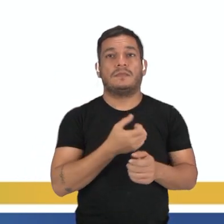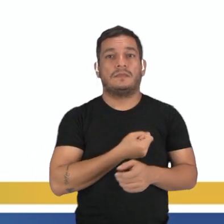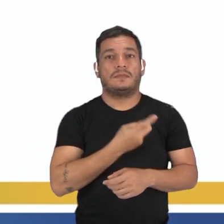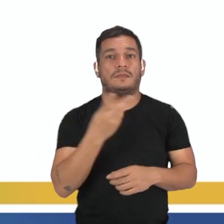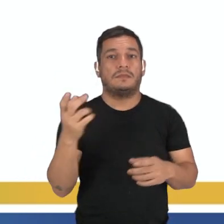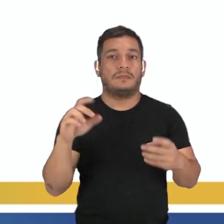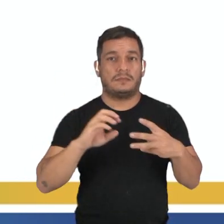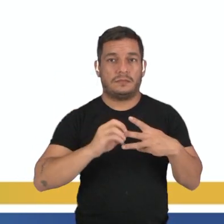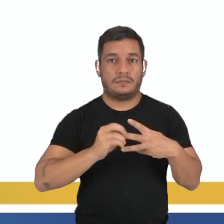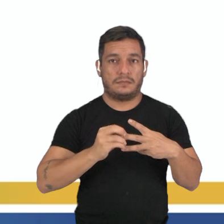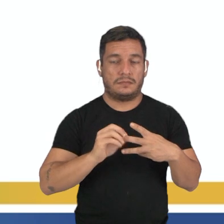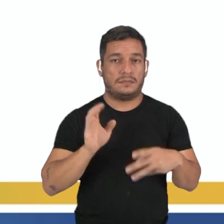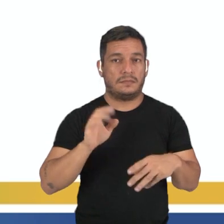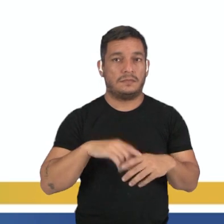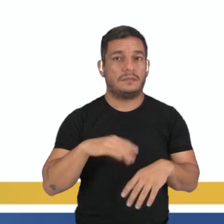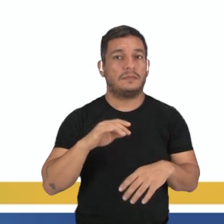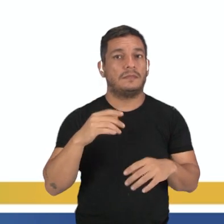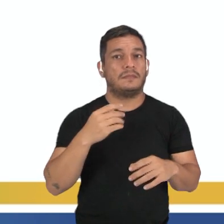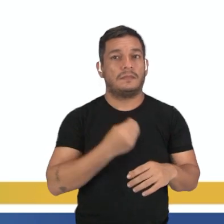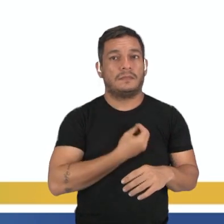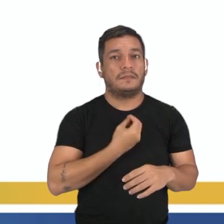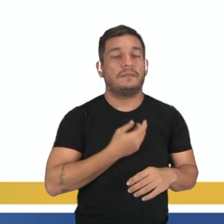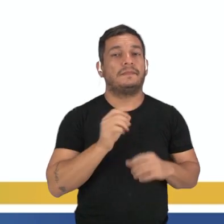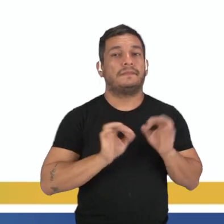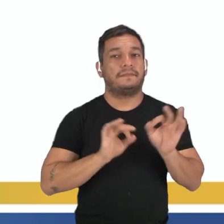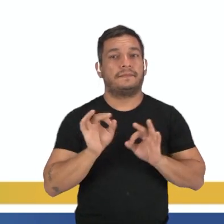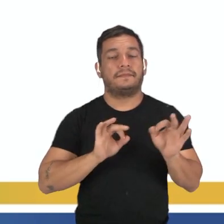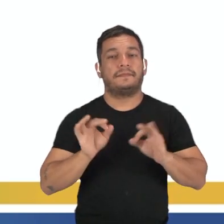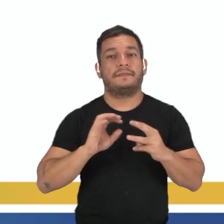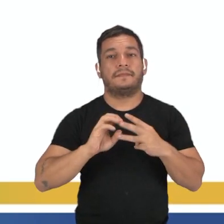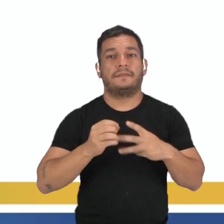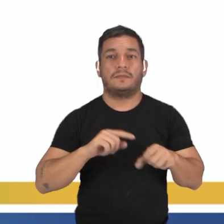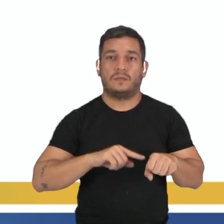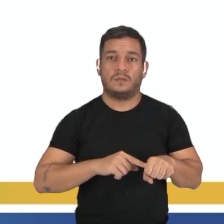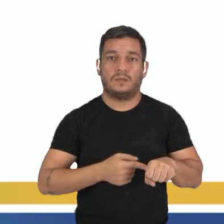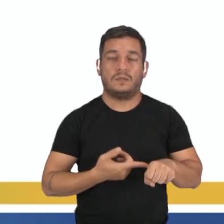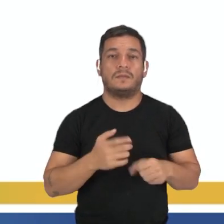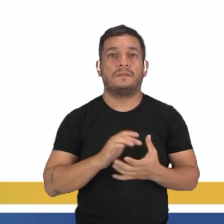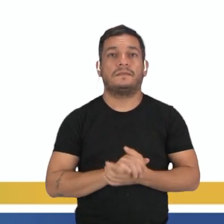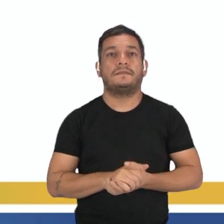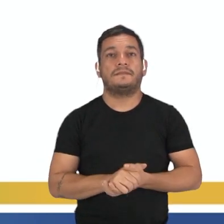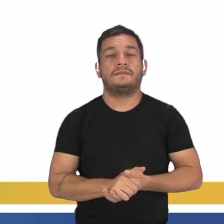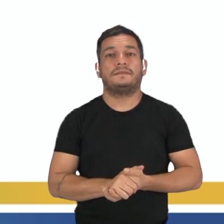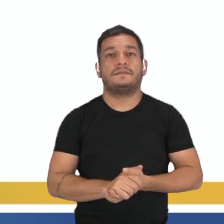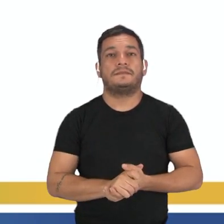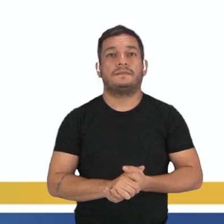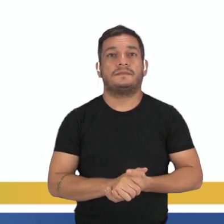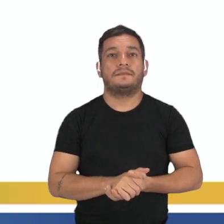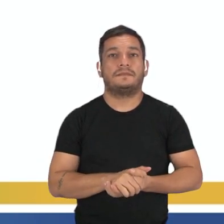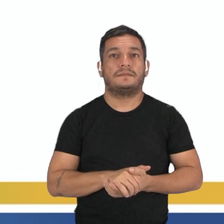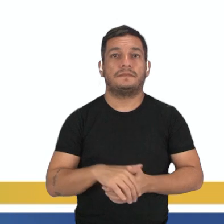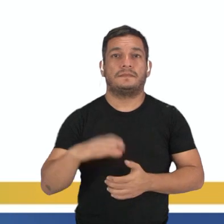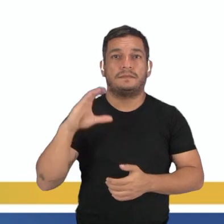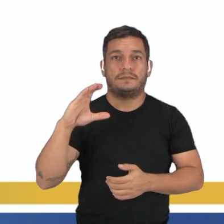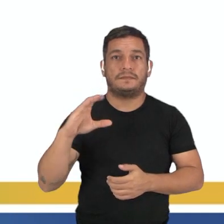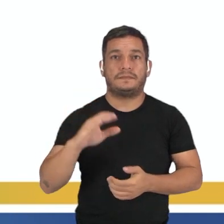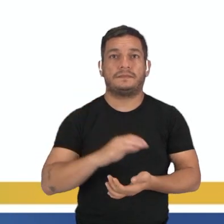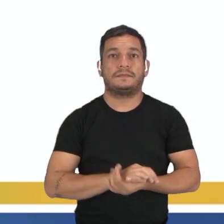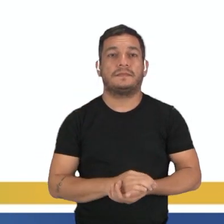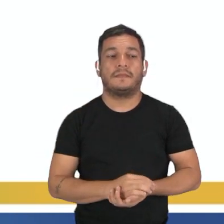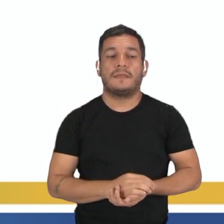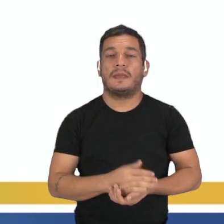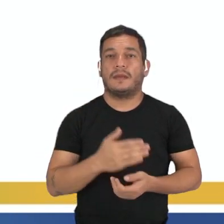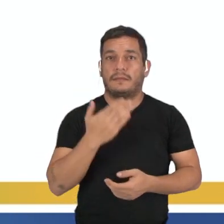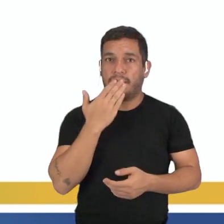grande de células e são seres que possuem uma célula organizada com núcleo, né? Que seria os eucariontes. Na próxima diz o seguinte.